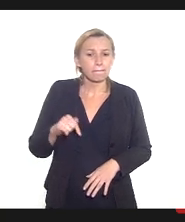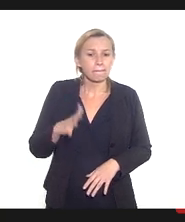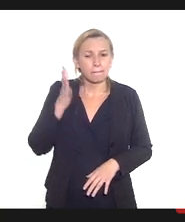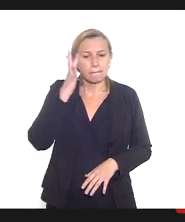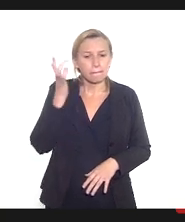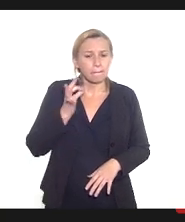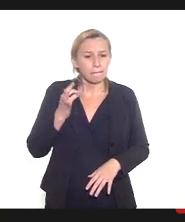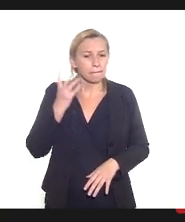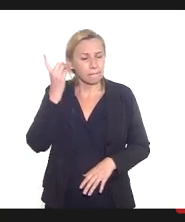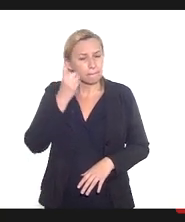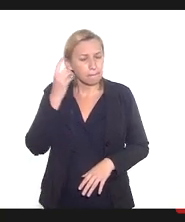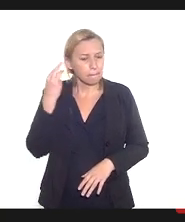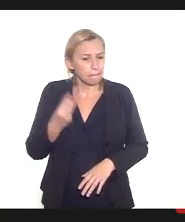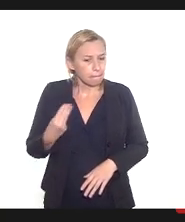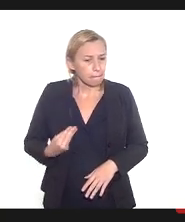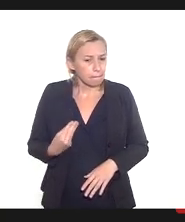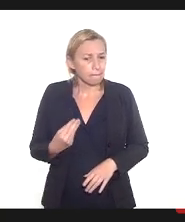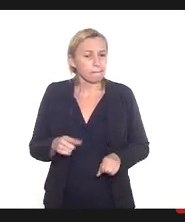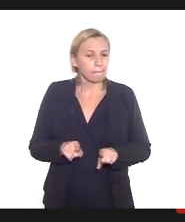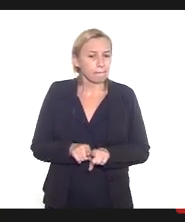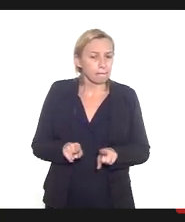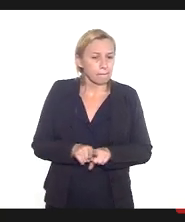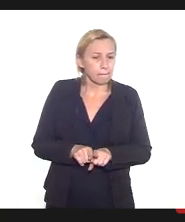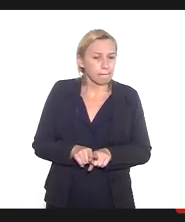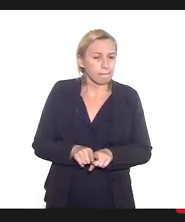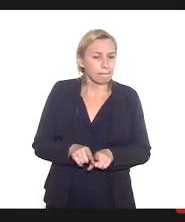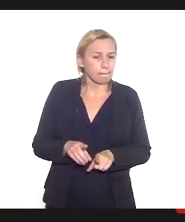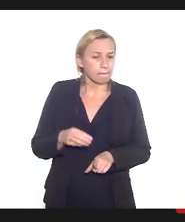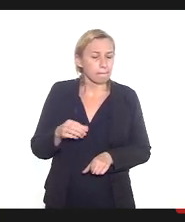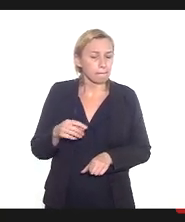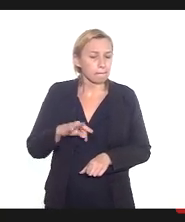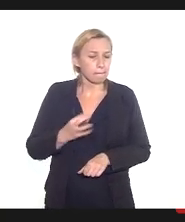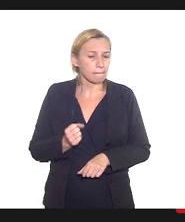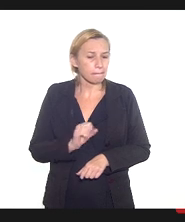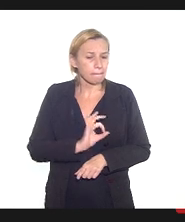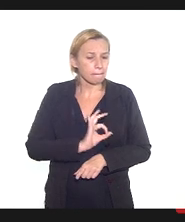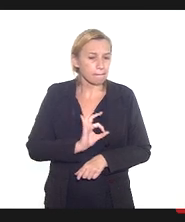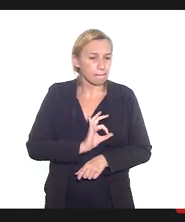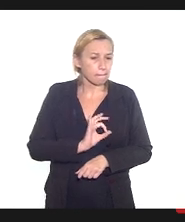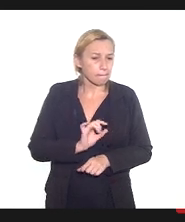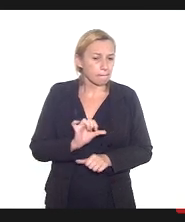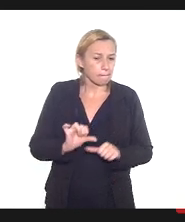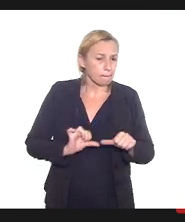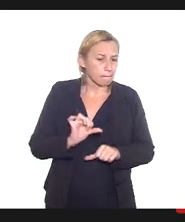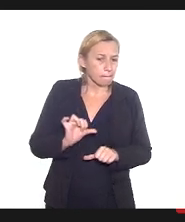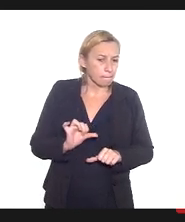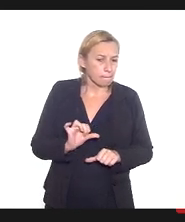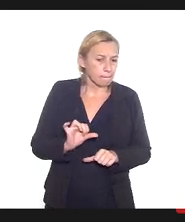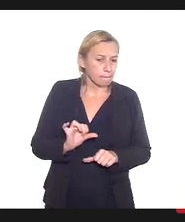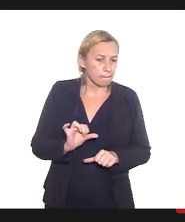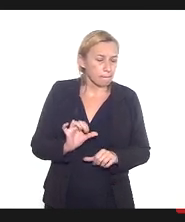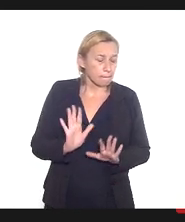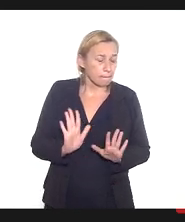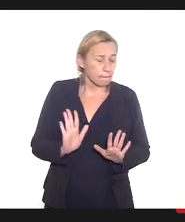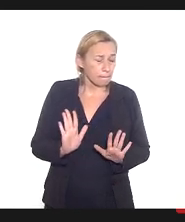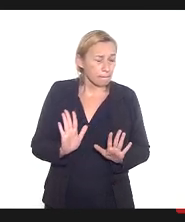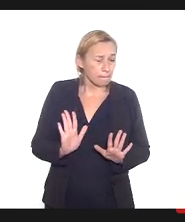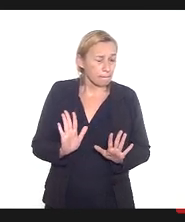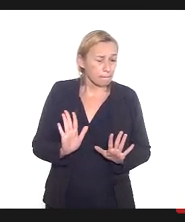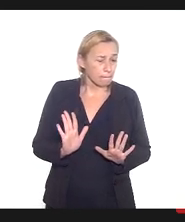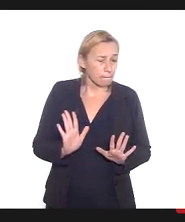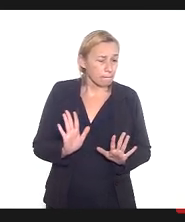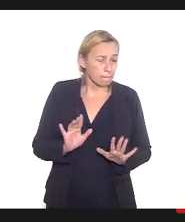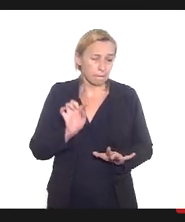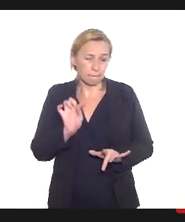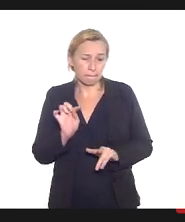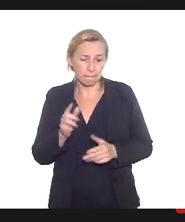sei se pra deputada Mônica e pra deputada Marta né mudou seis por meia dúzia porque uma coisa é